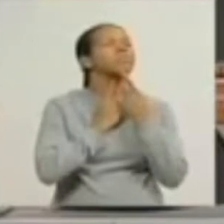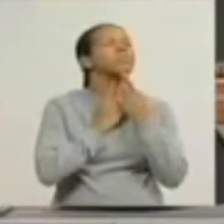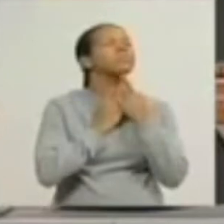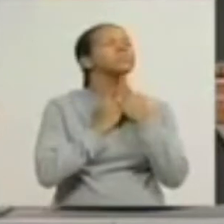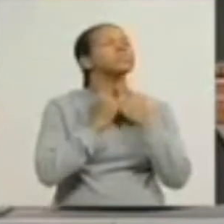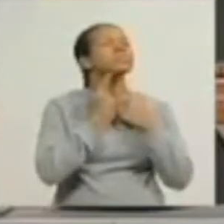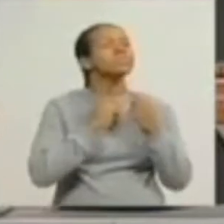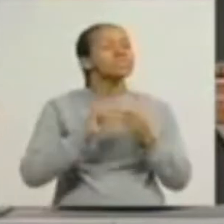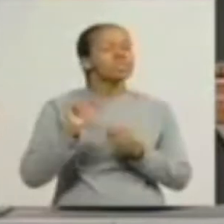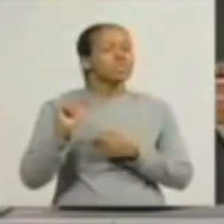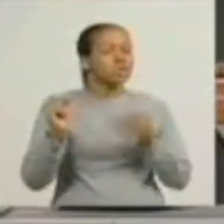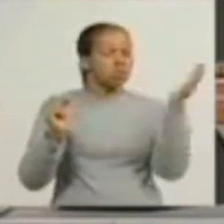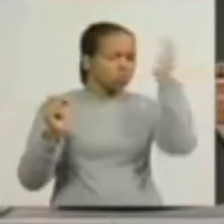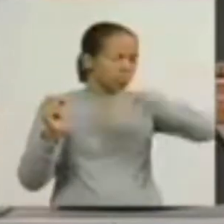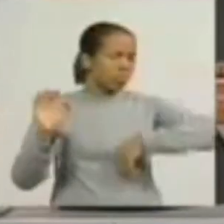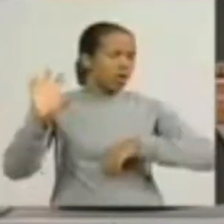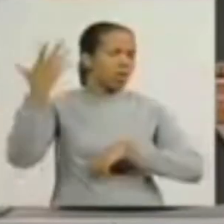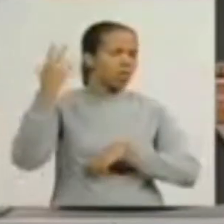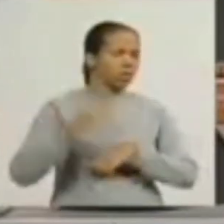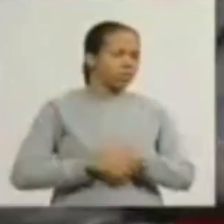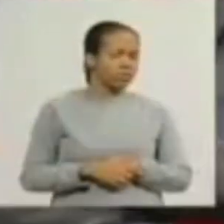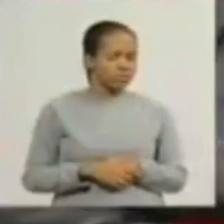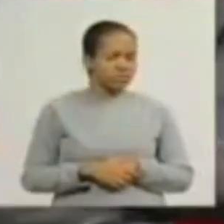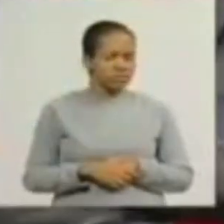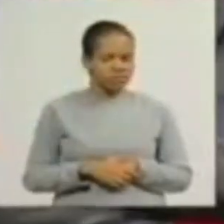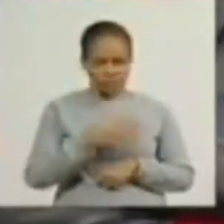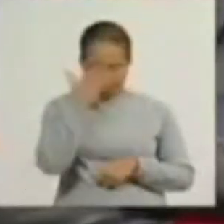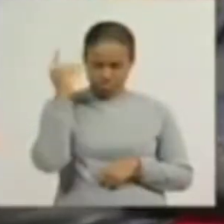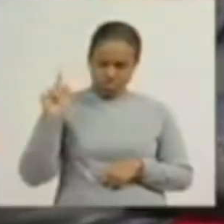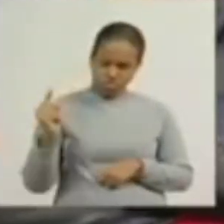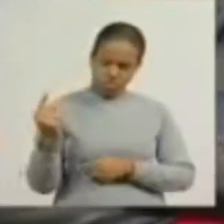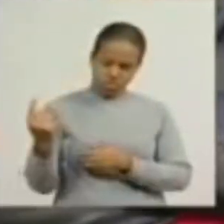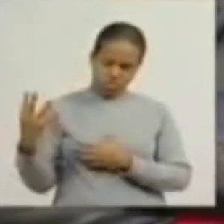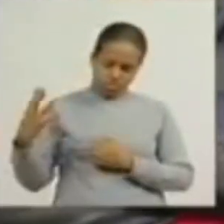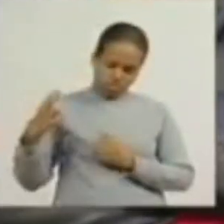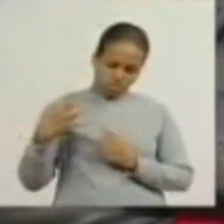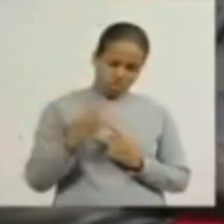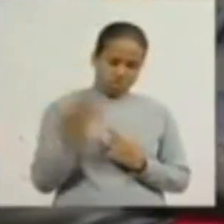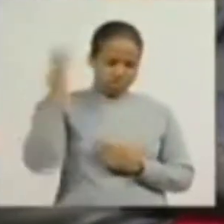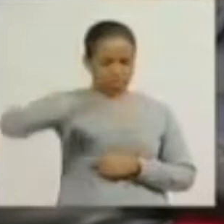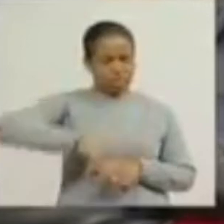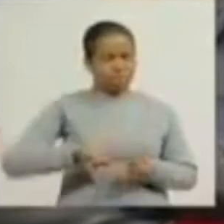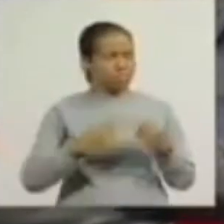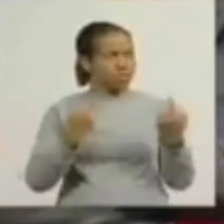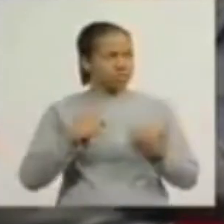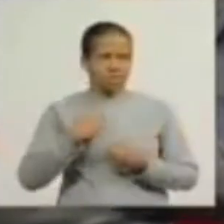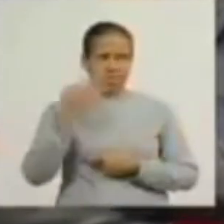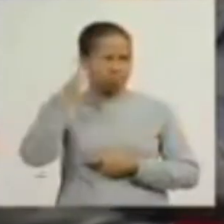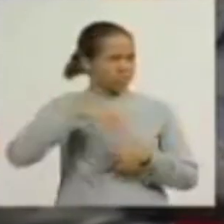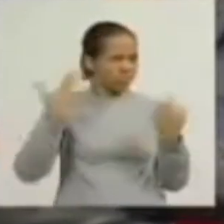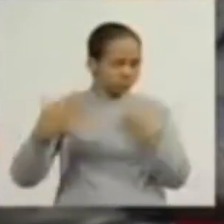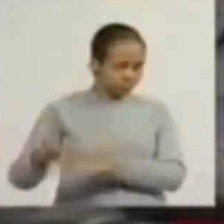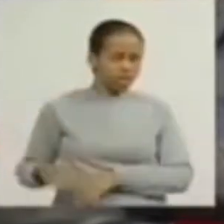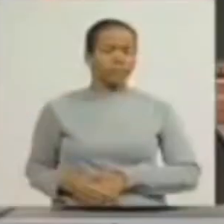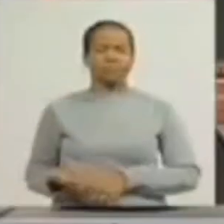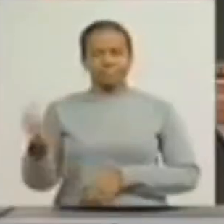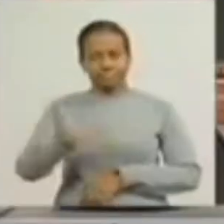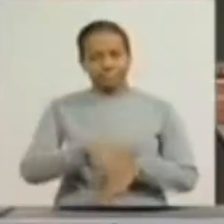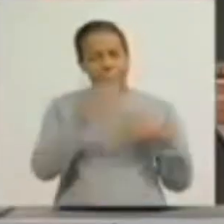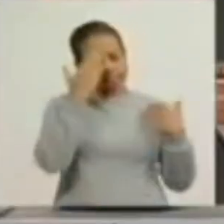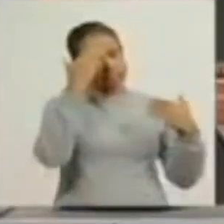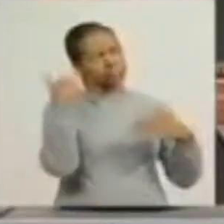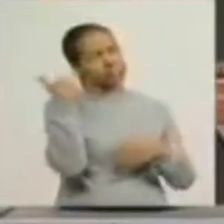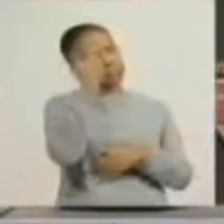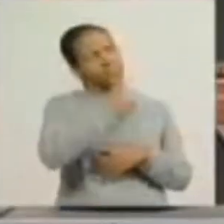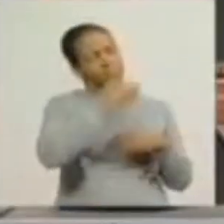de que o mal aconteça com essa pessoa que está me maltratando está me perseguindo mas não Senhor eu não quero isso Ave Maria cheia de graça pelo